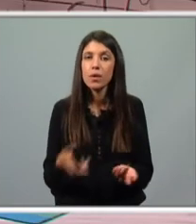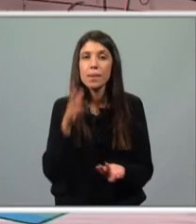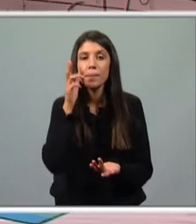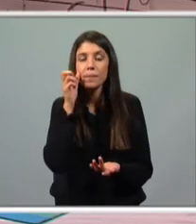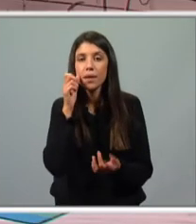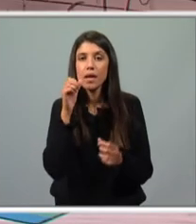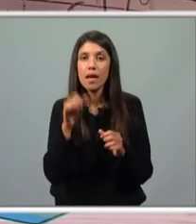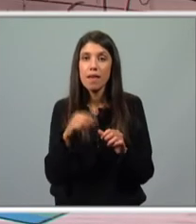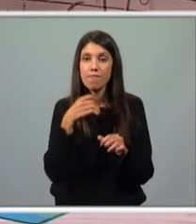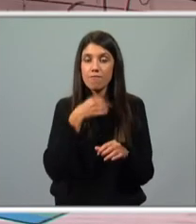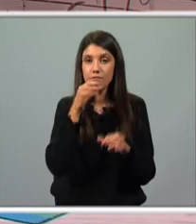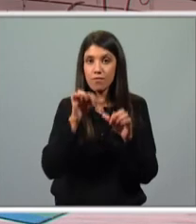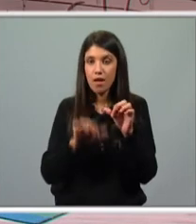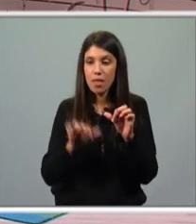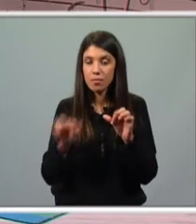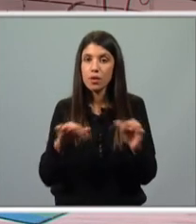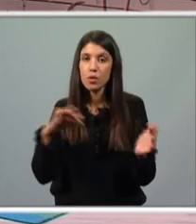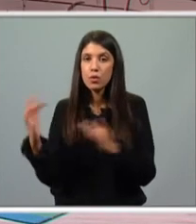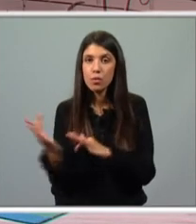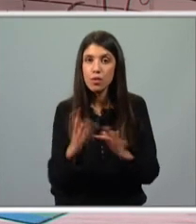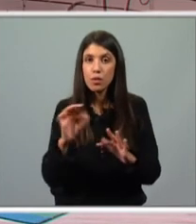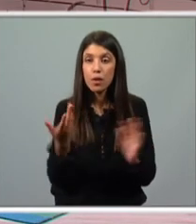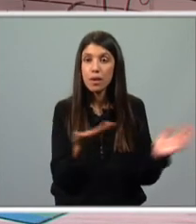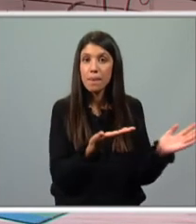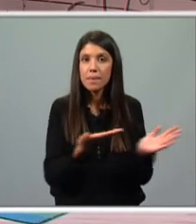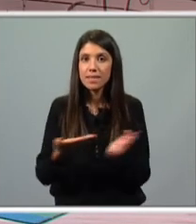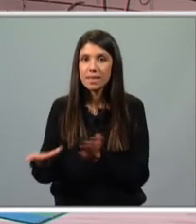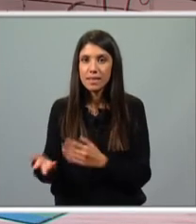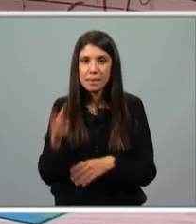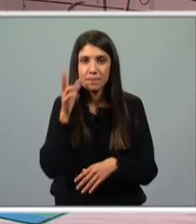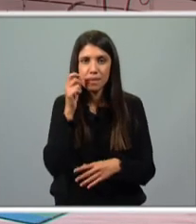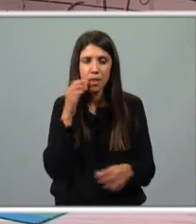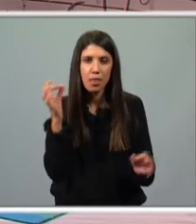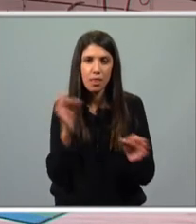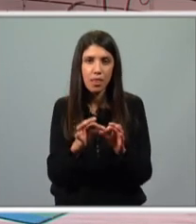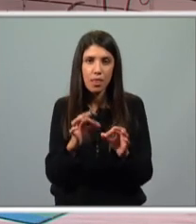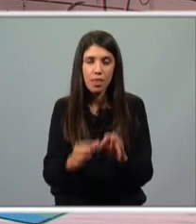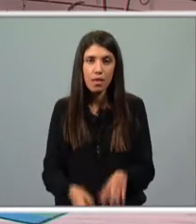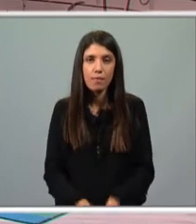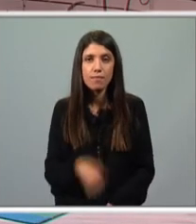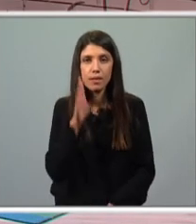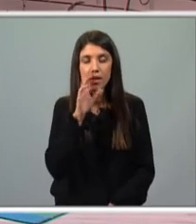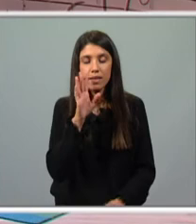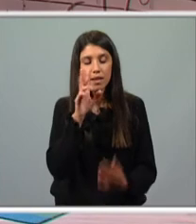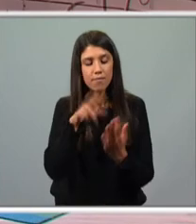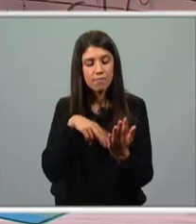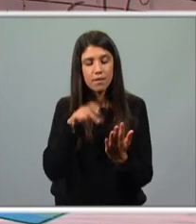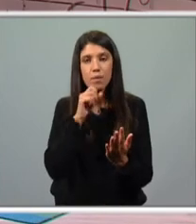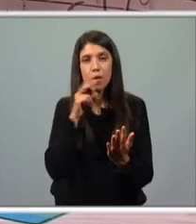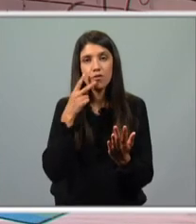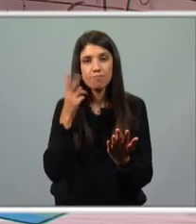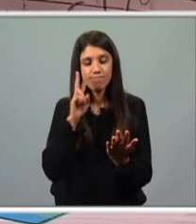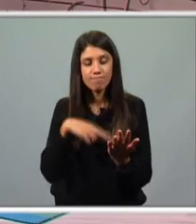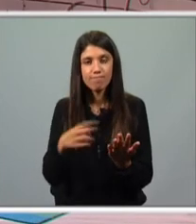fala do vento quando ele se apresenta em cena. Vais ouvir, é muito curtinha. Se tiveres o texto contigo, até podes ler também.